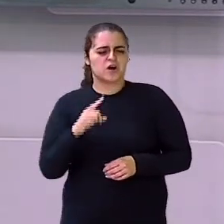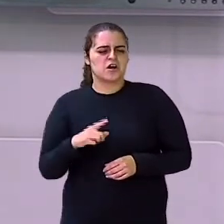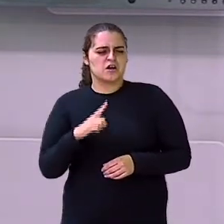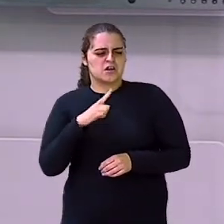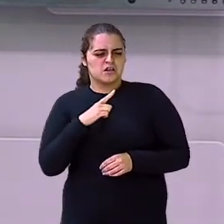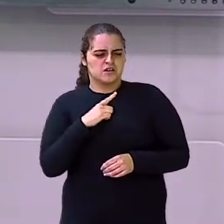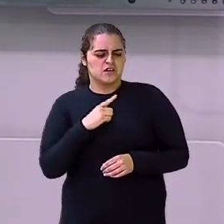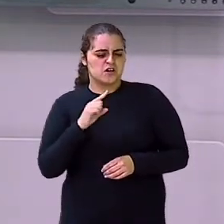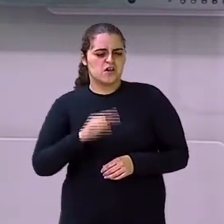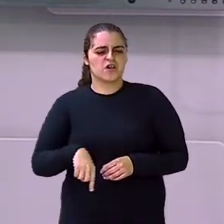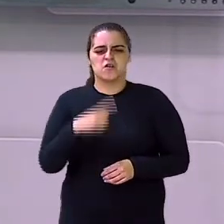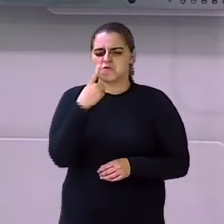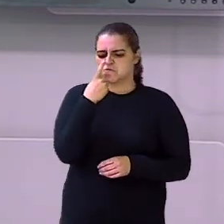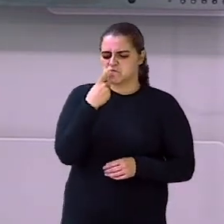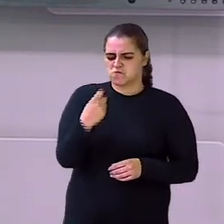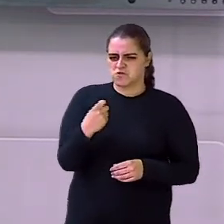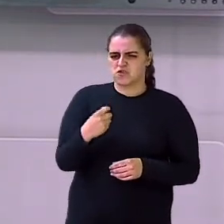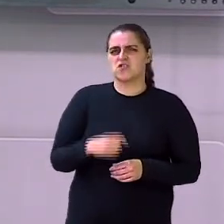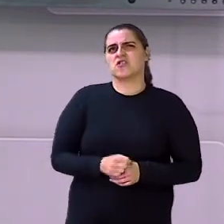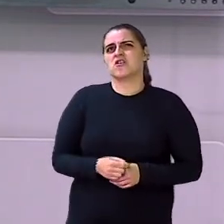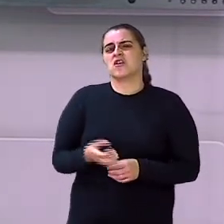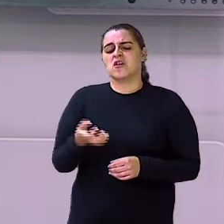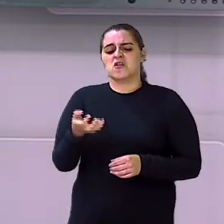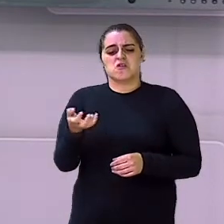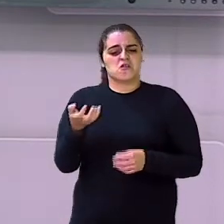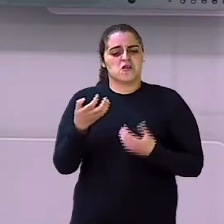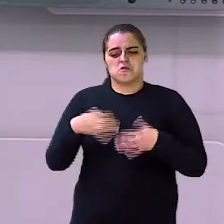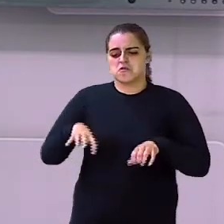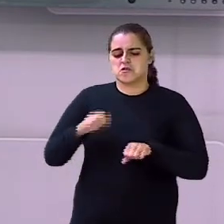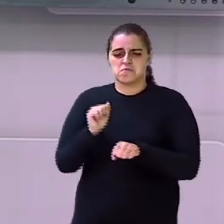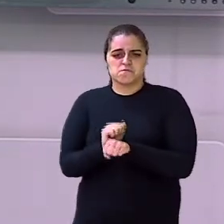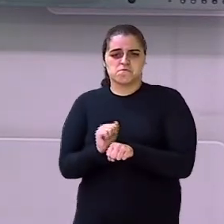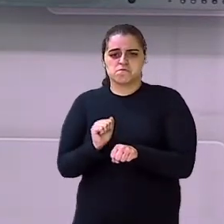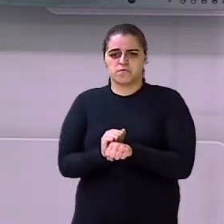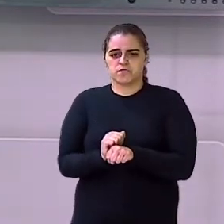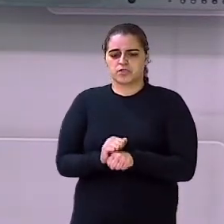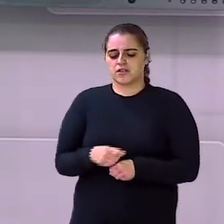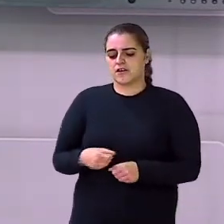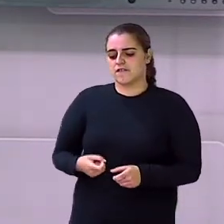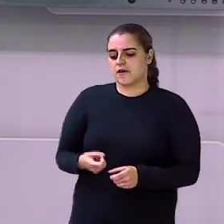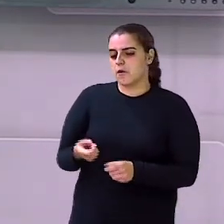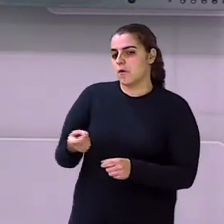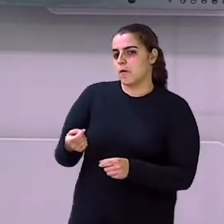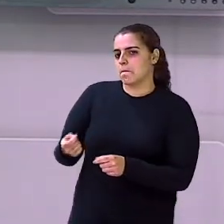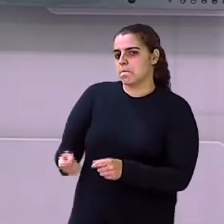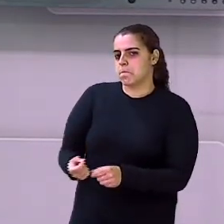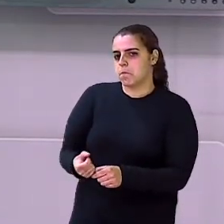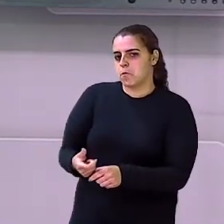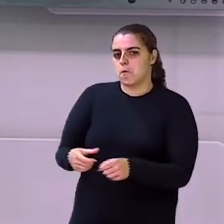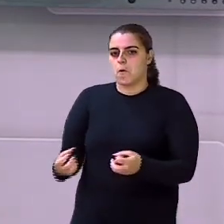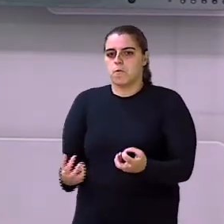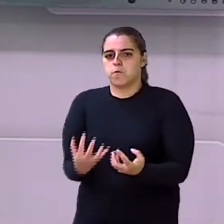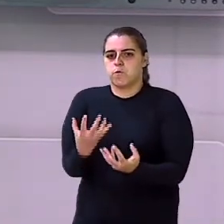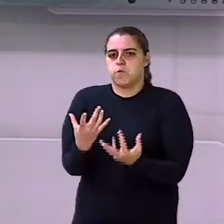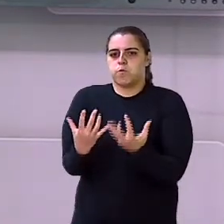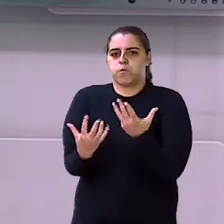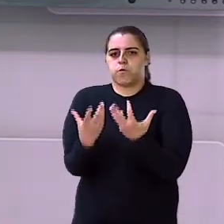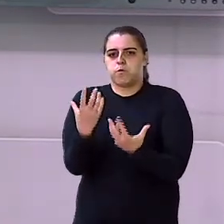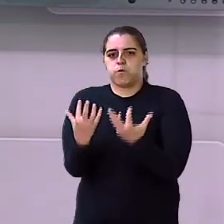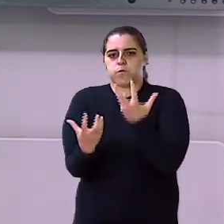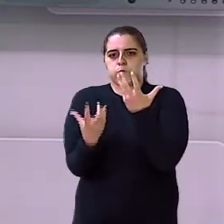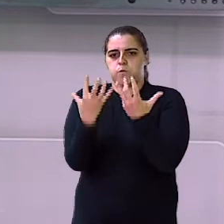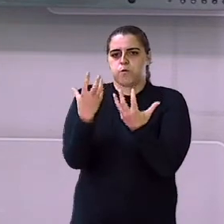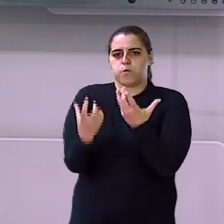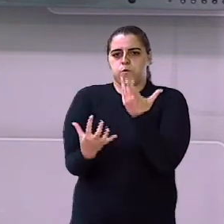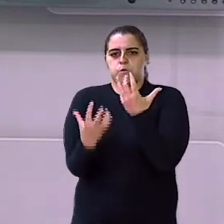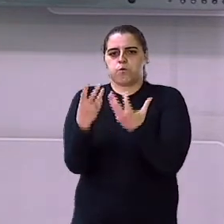lixo Não quer esperar o dia Que o lixo vai passar Põe uma fogueirinha Aquele fogo pequenininho Espalha com o vento